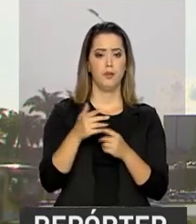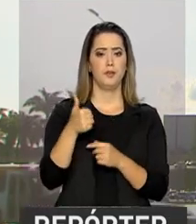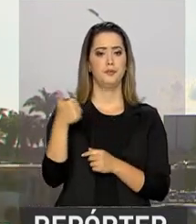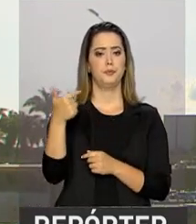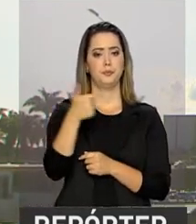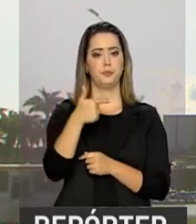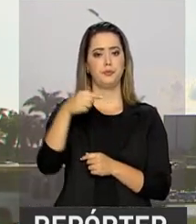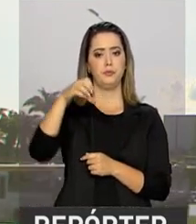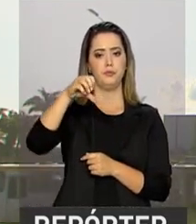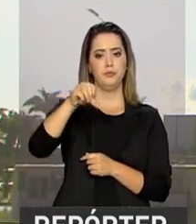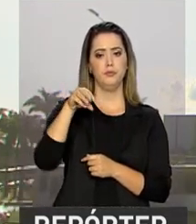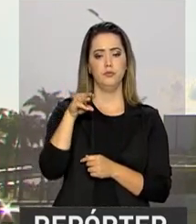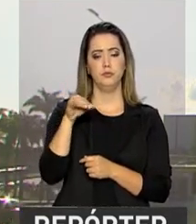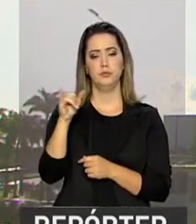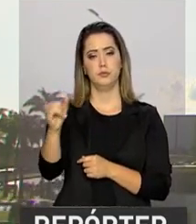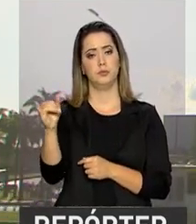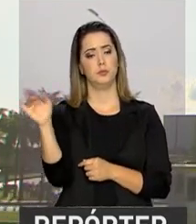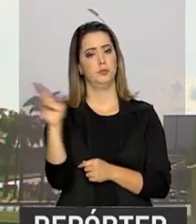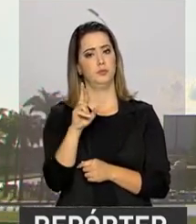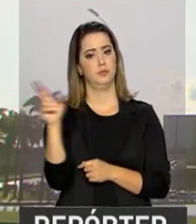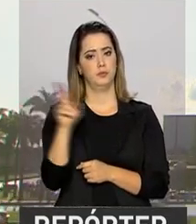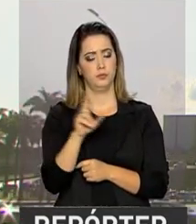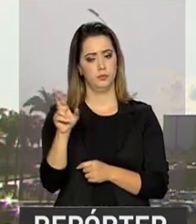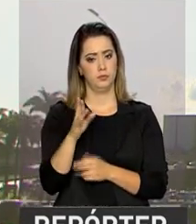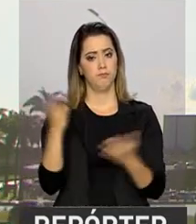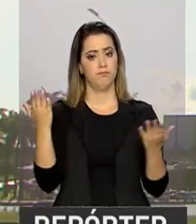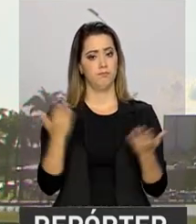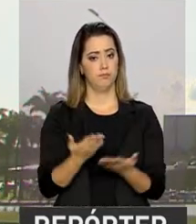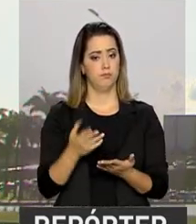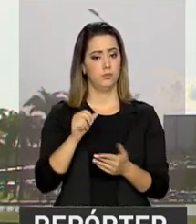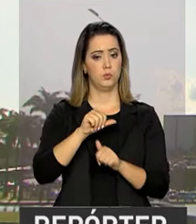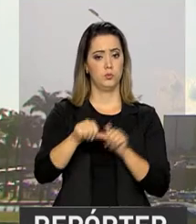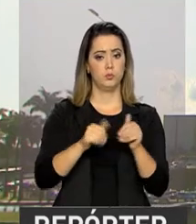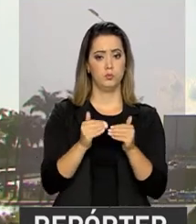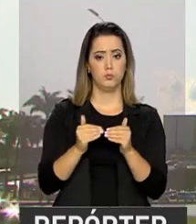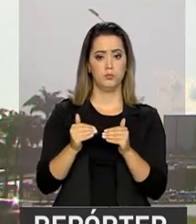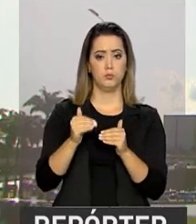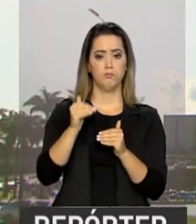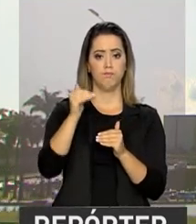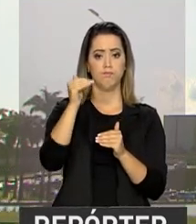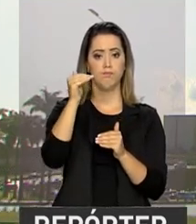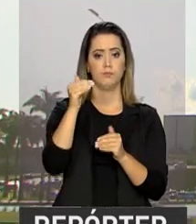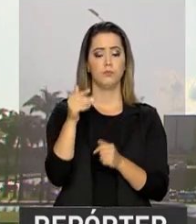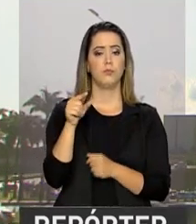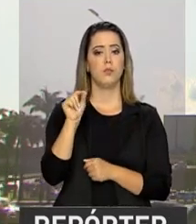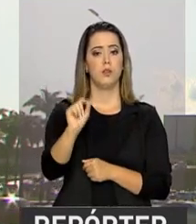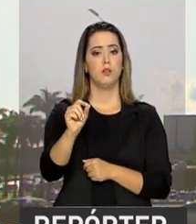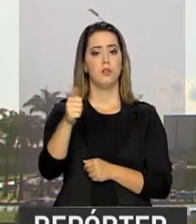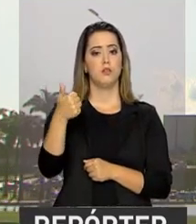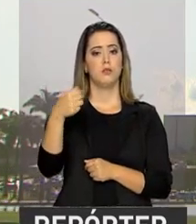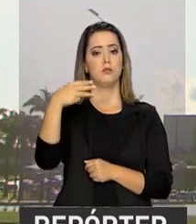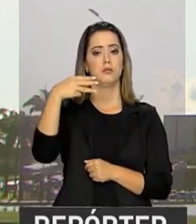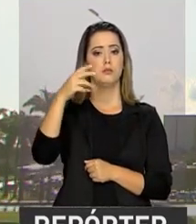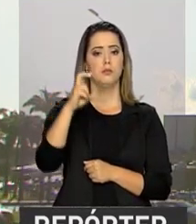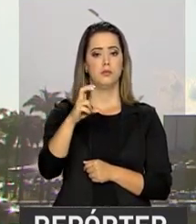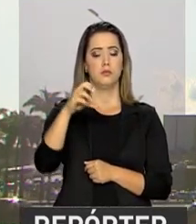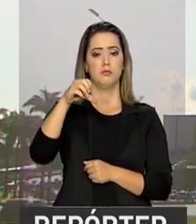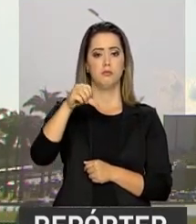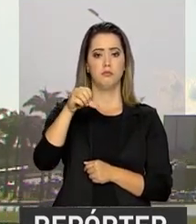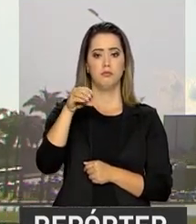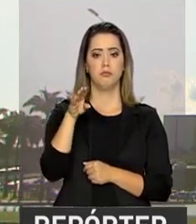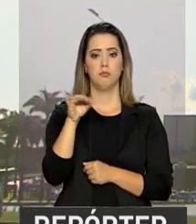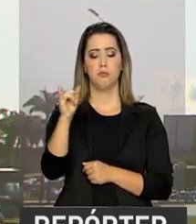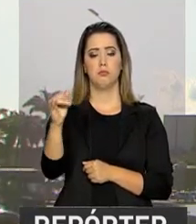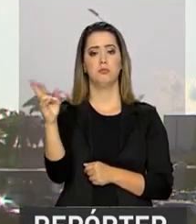déficit de R$ 129 bilhões para um saldo também negativo de R 159